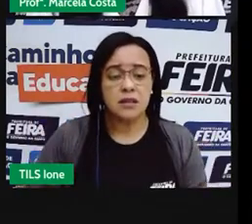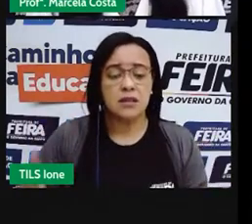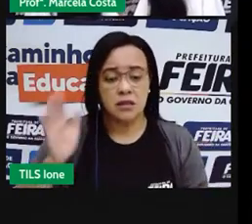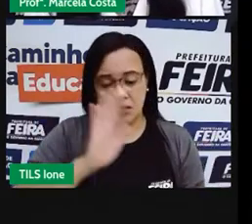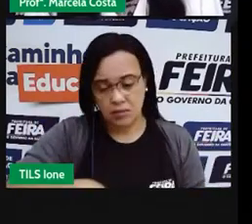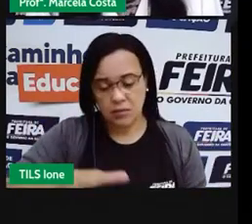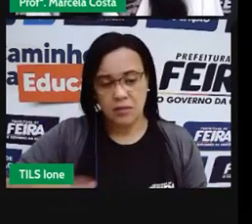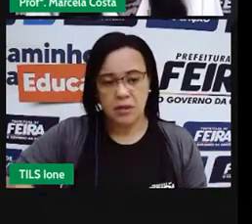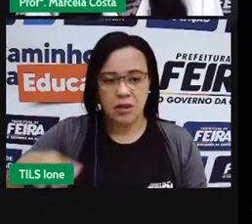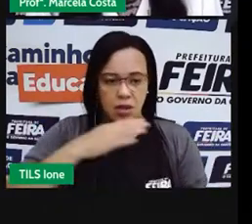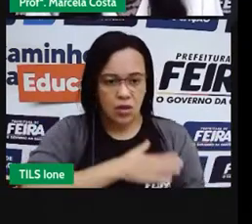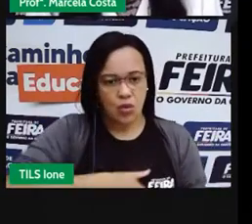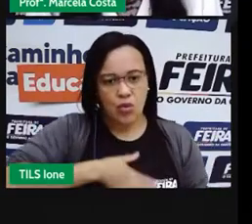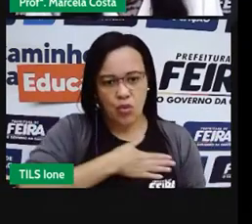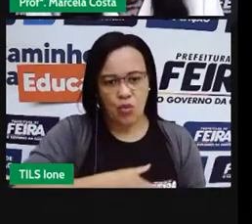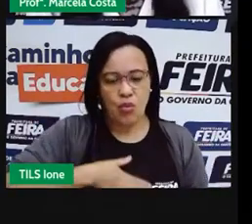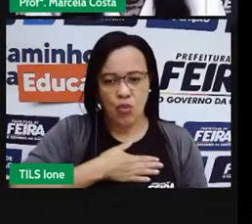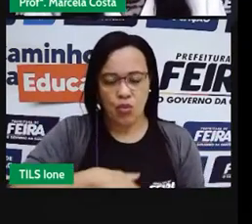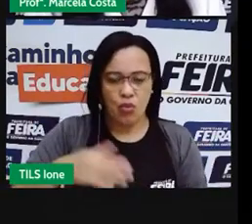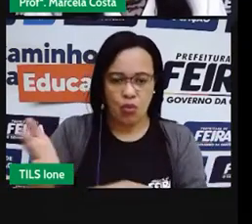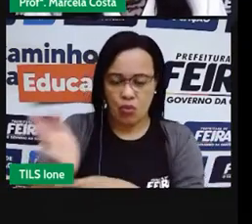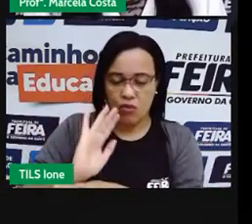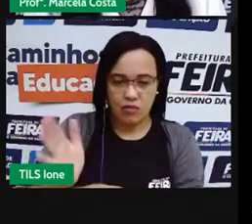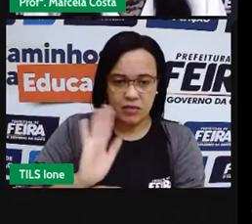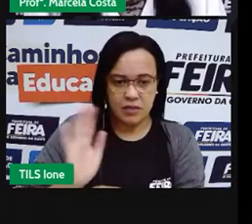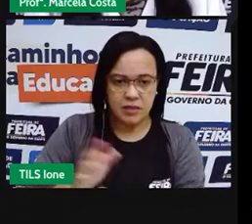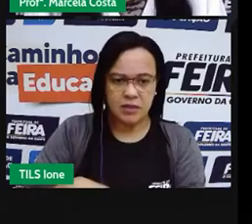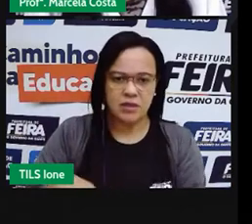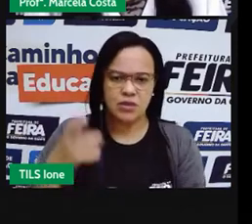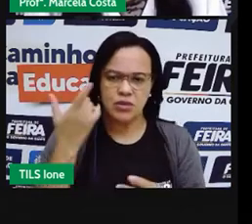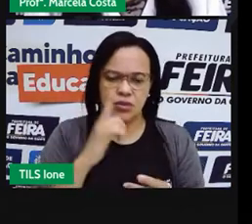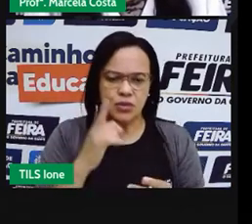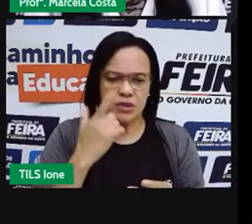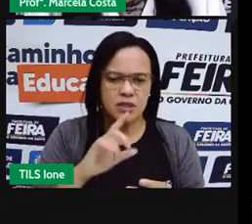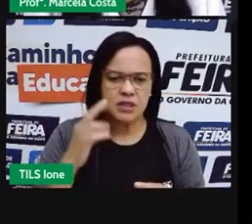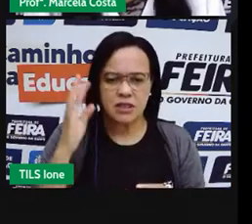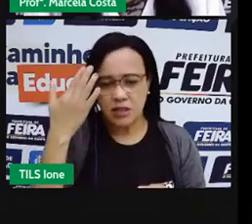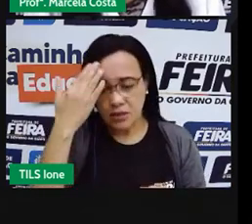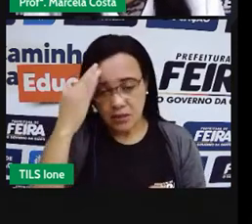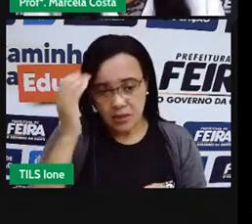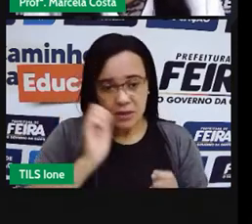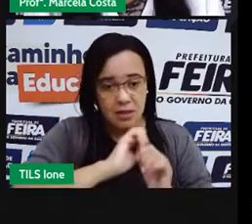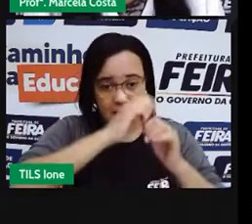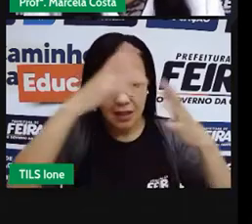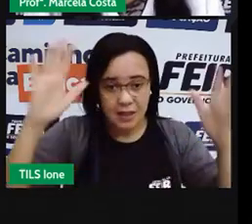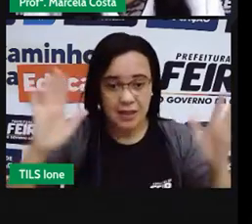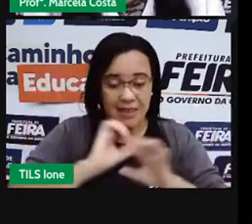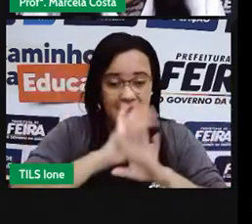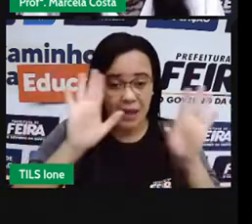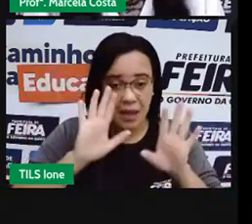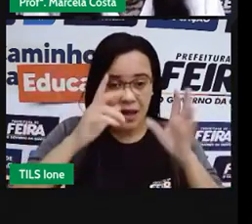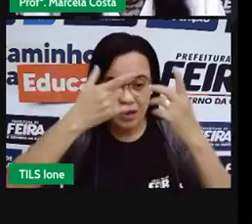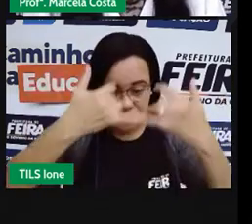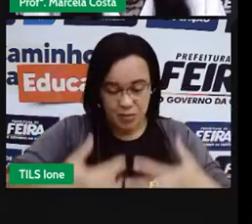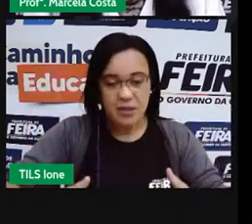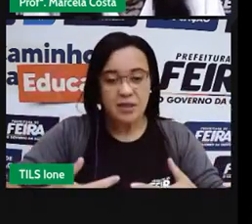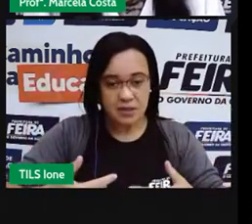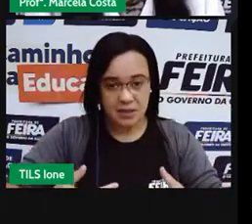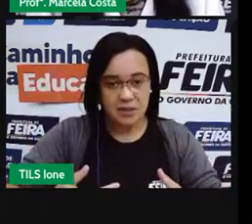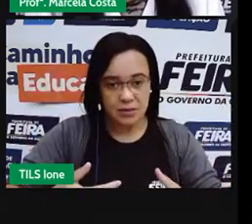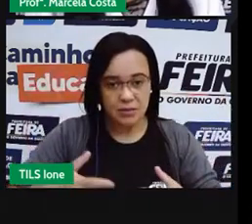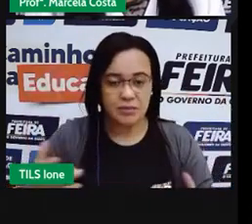Gostaram do vídeo? Conseguiram acompanhar a explicação? Então, a gente